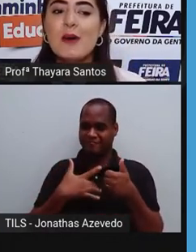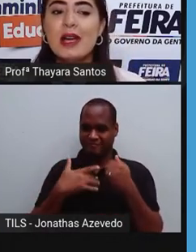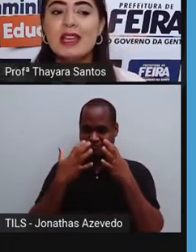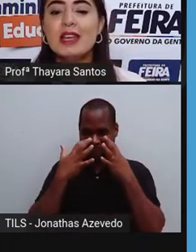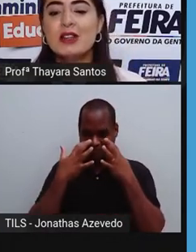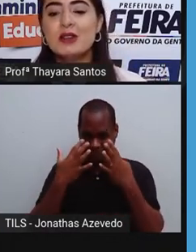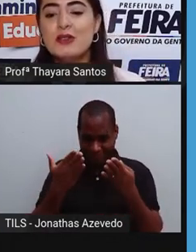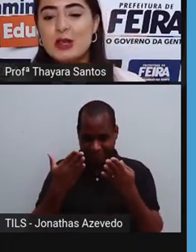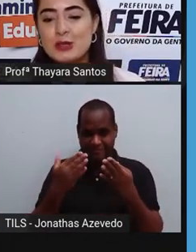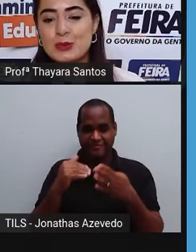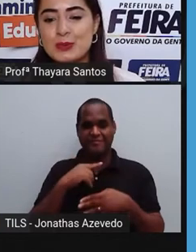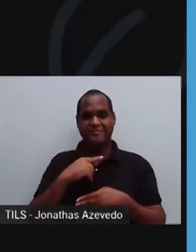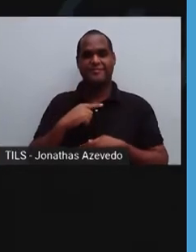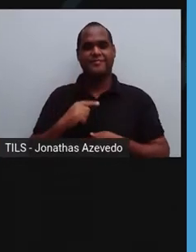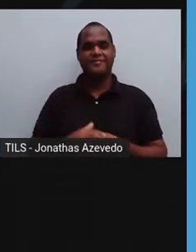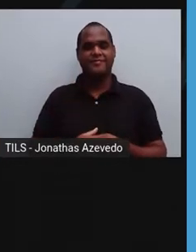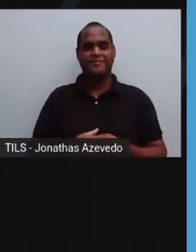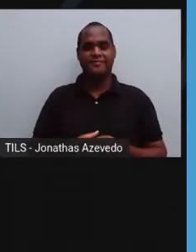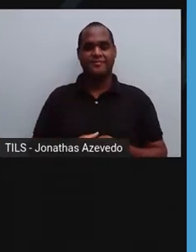atenção aí no vídeo.